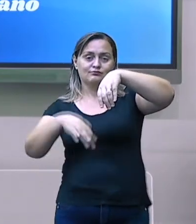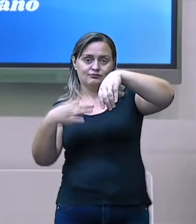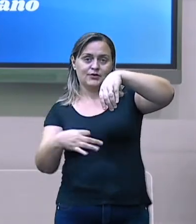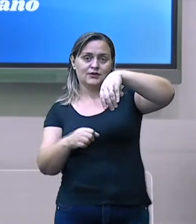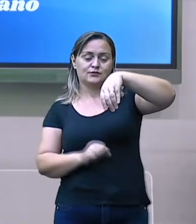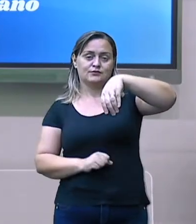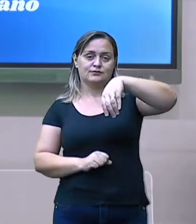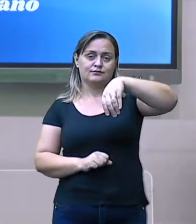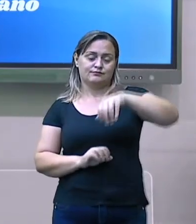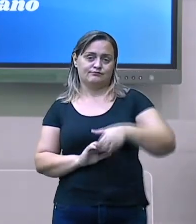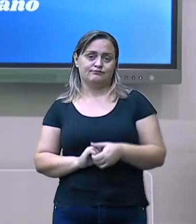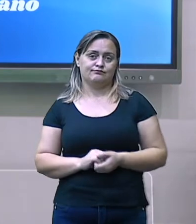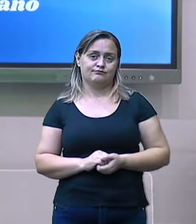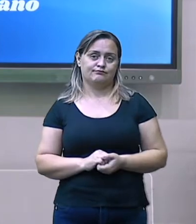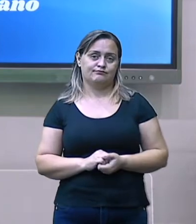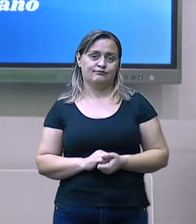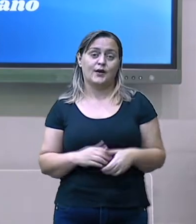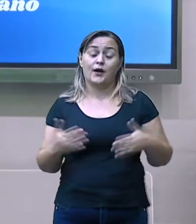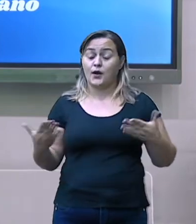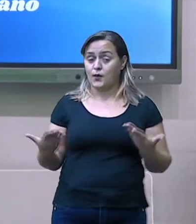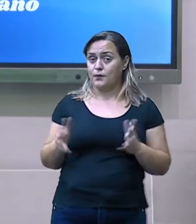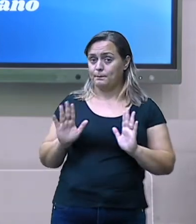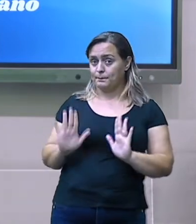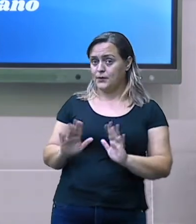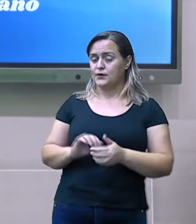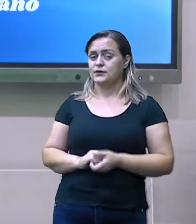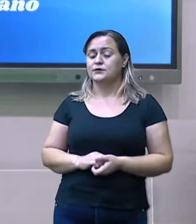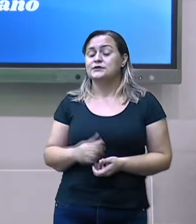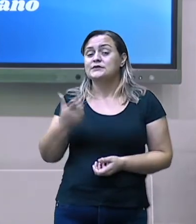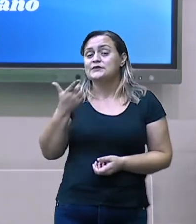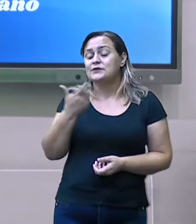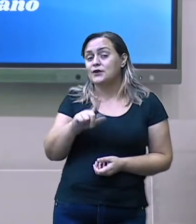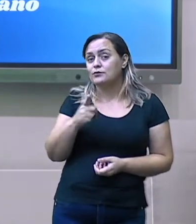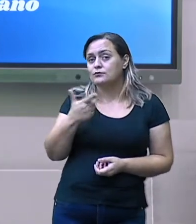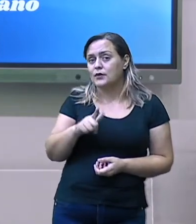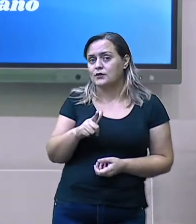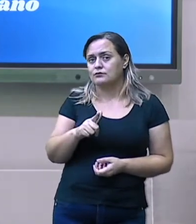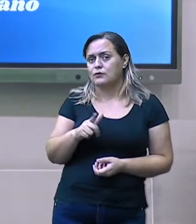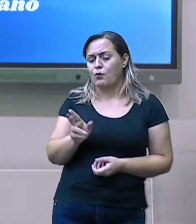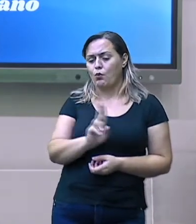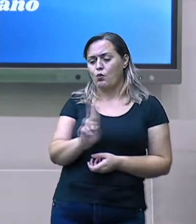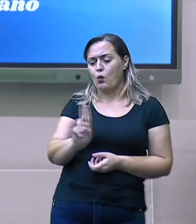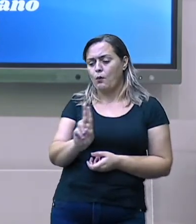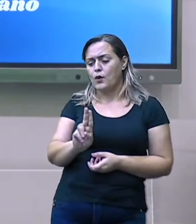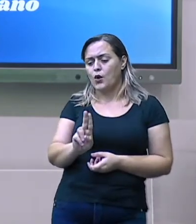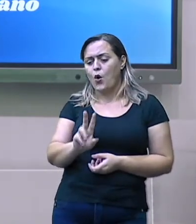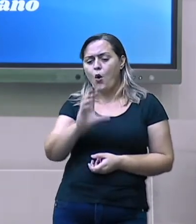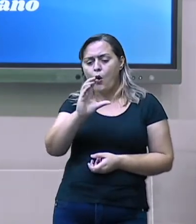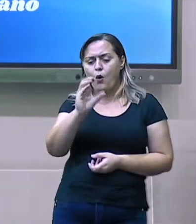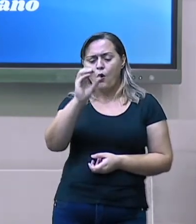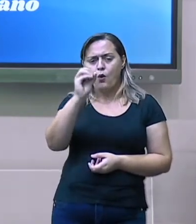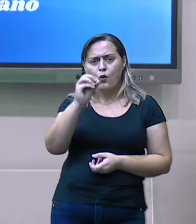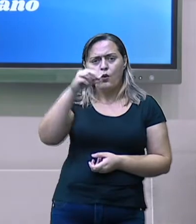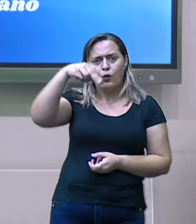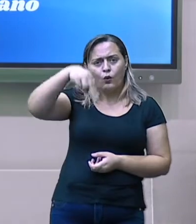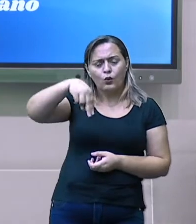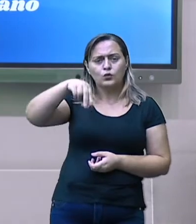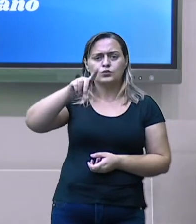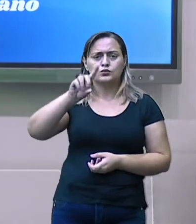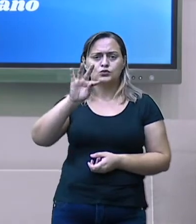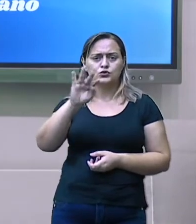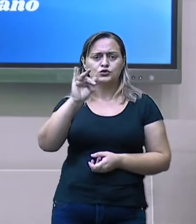errado. Agora, não existe o continente do polo norte. Ok?